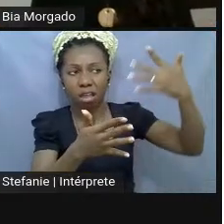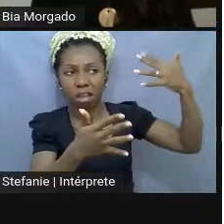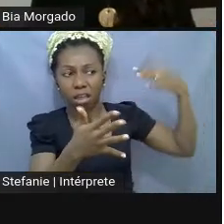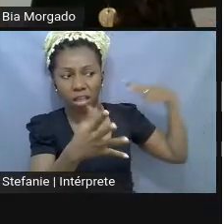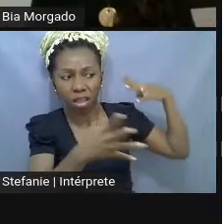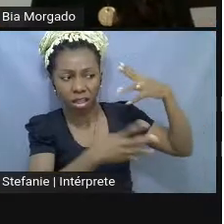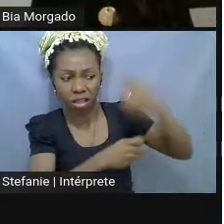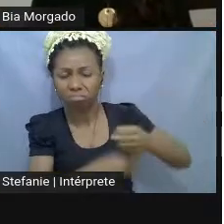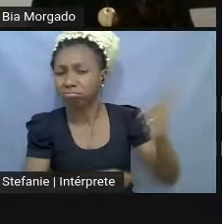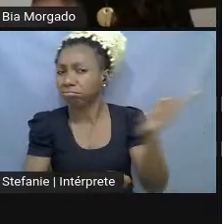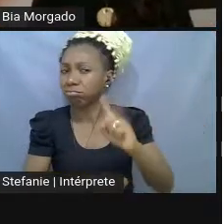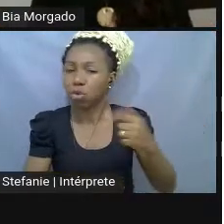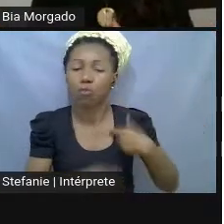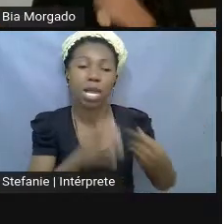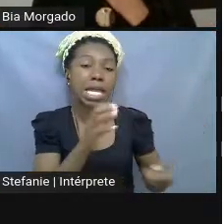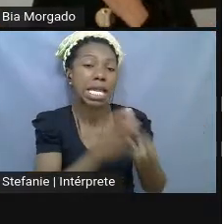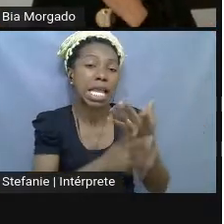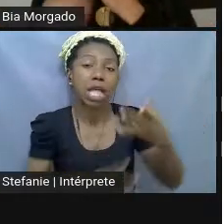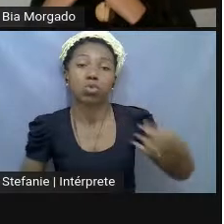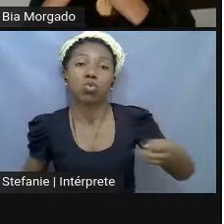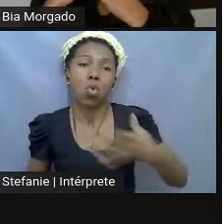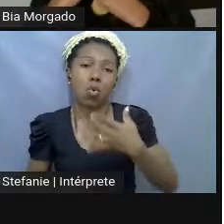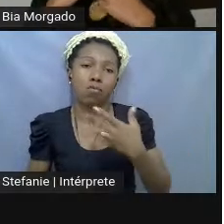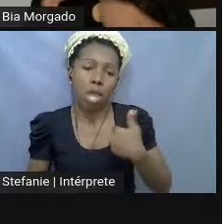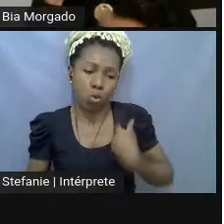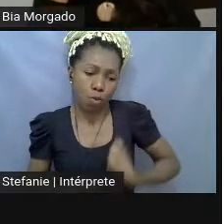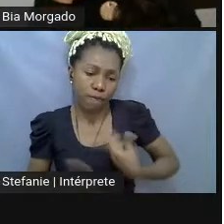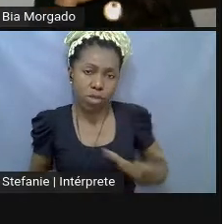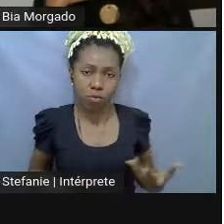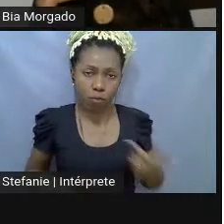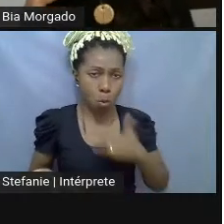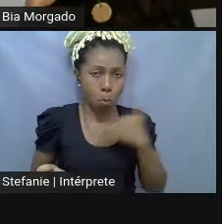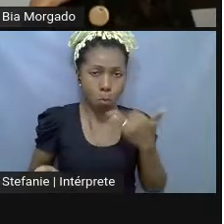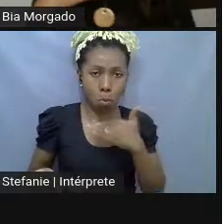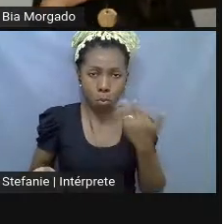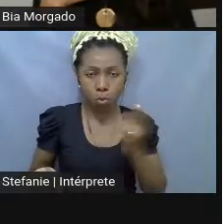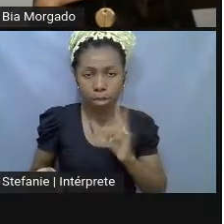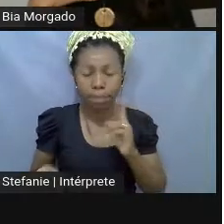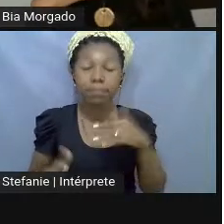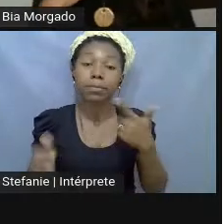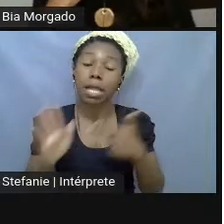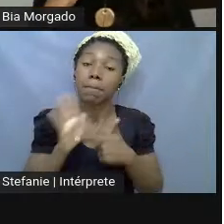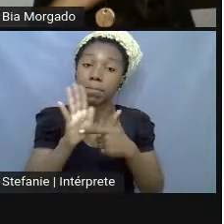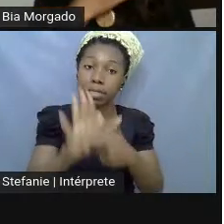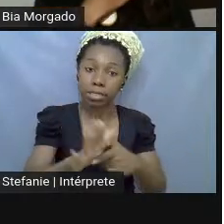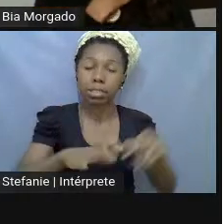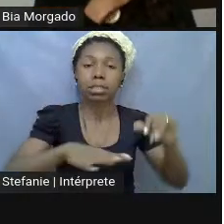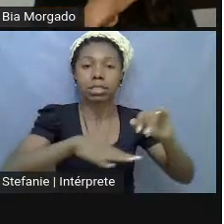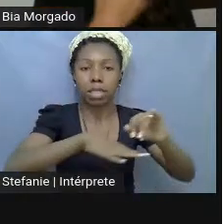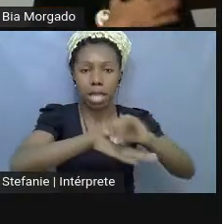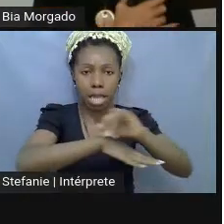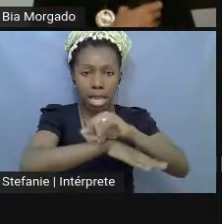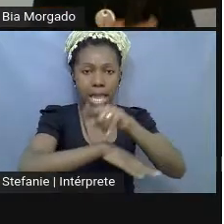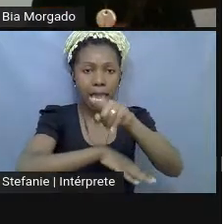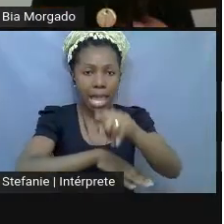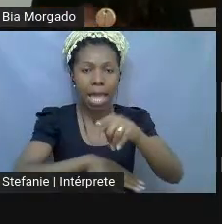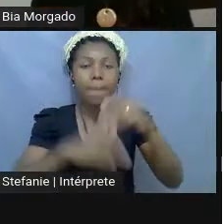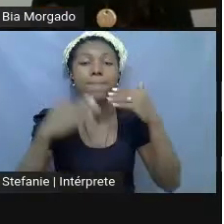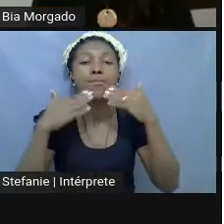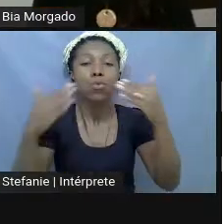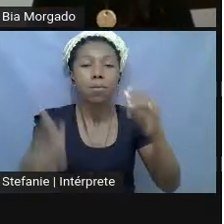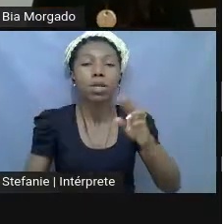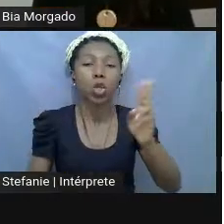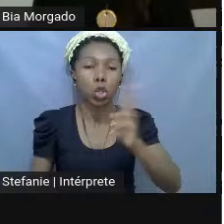né, e ele percebeu que para ele apresentar, né, esses trabalhos nessa galeria chamada Whitechapel, que era uma galeria pública, que é